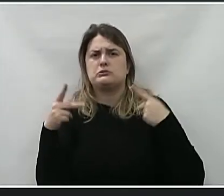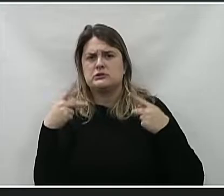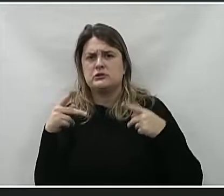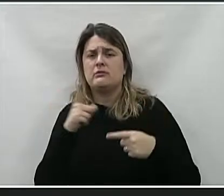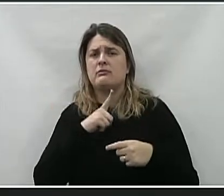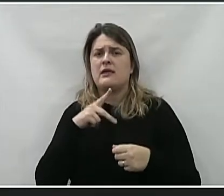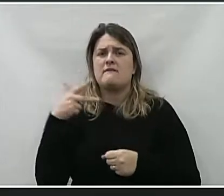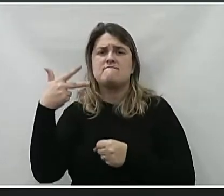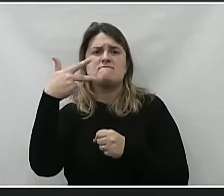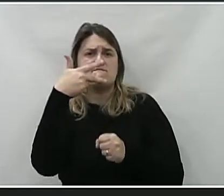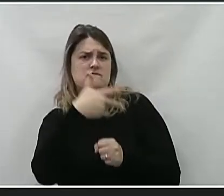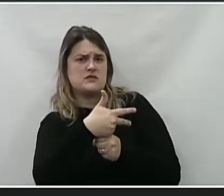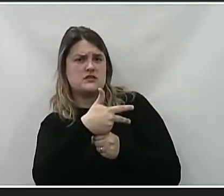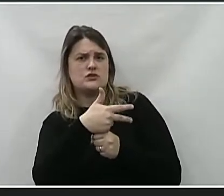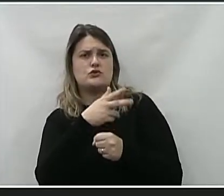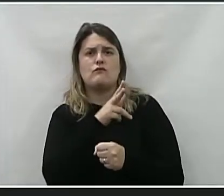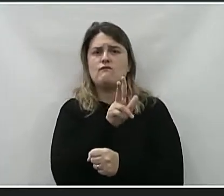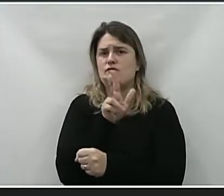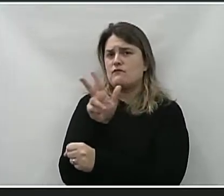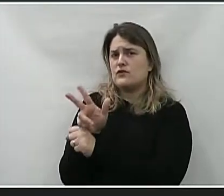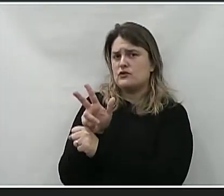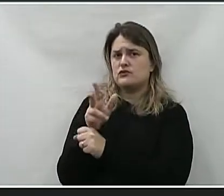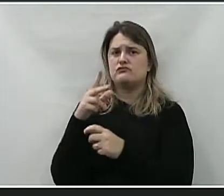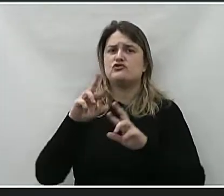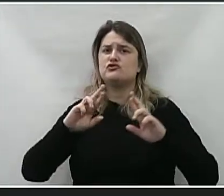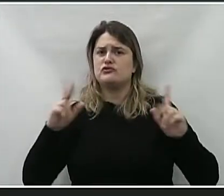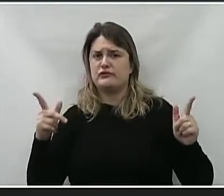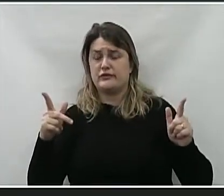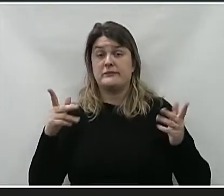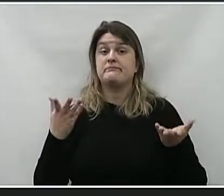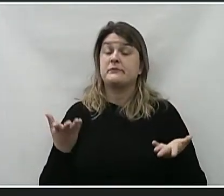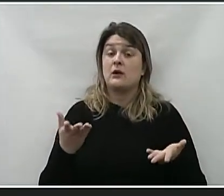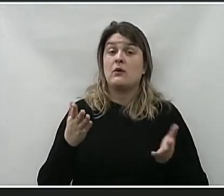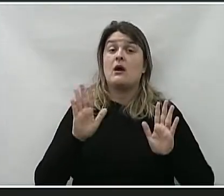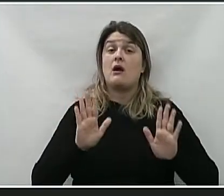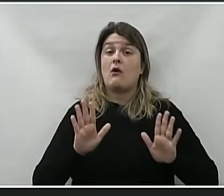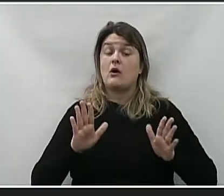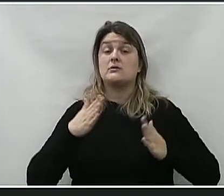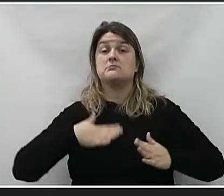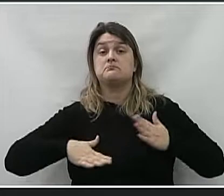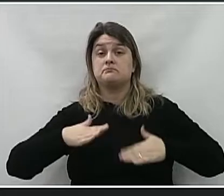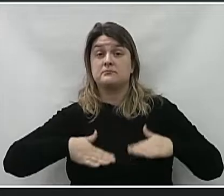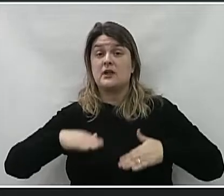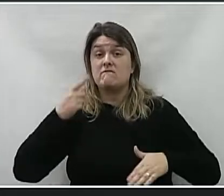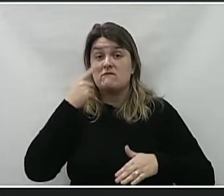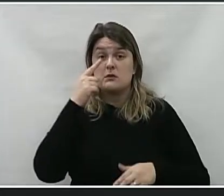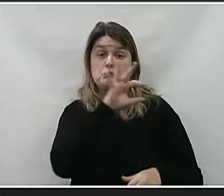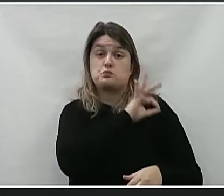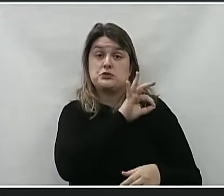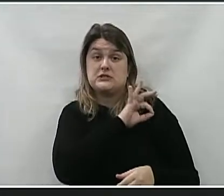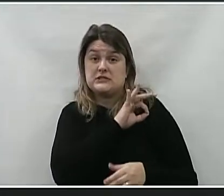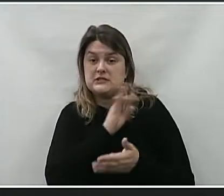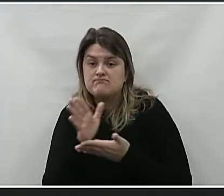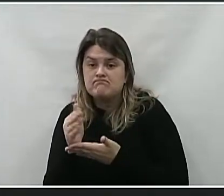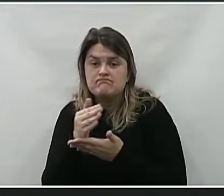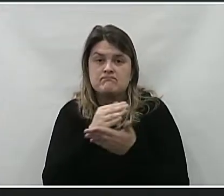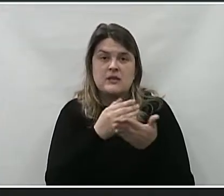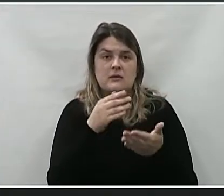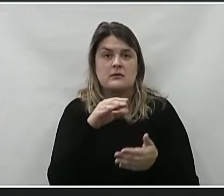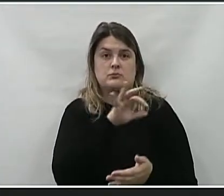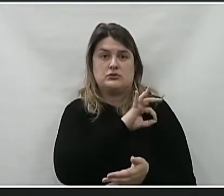E tem um vídeo de dentro que diz uma coisa e um vídeo de fora que diz outra. Então, o que nós temos que fazer é assim, esse